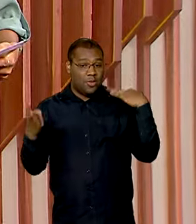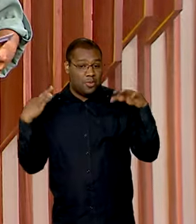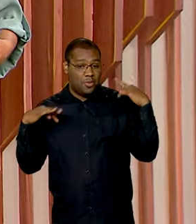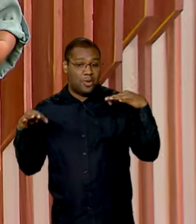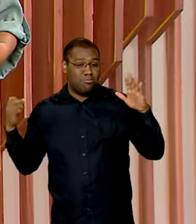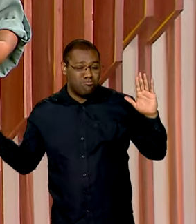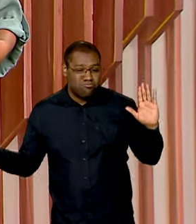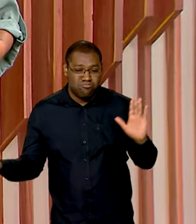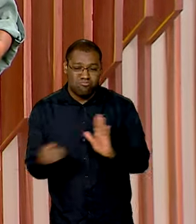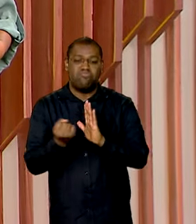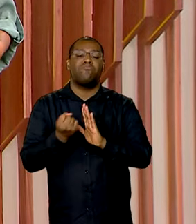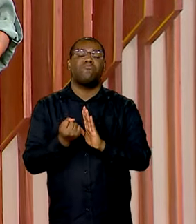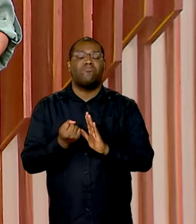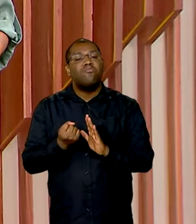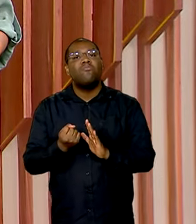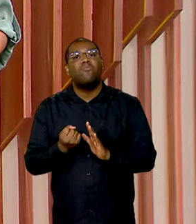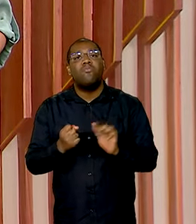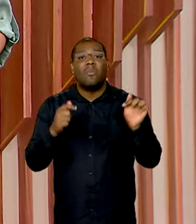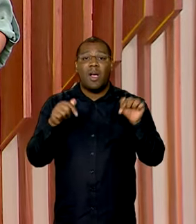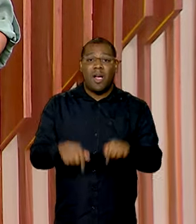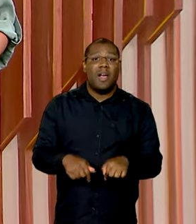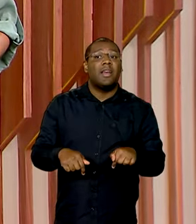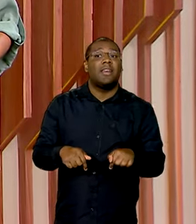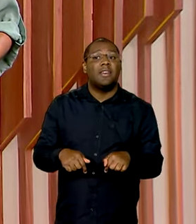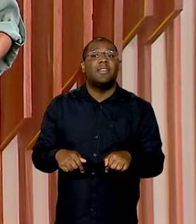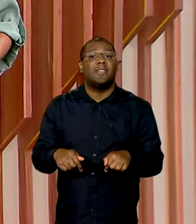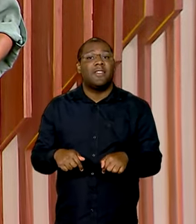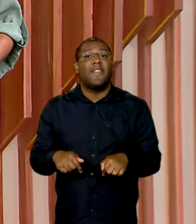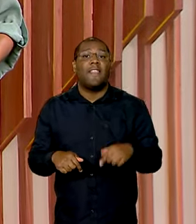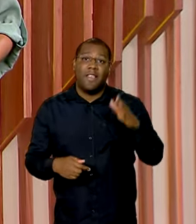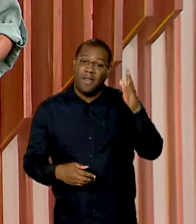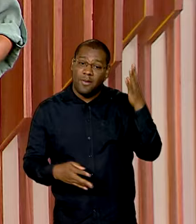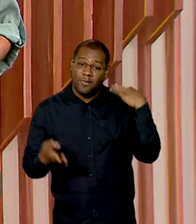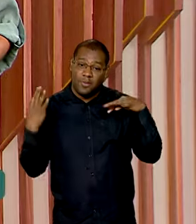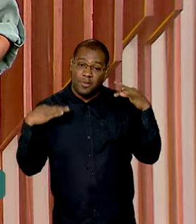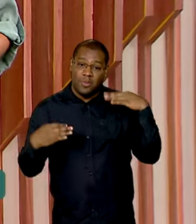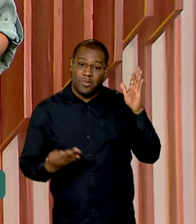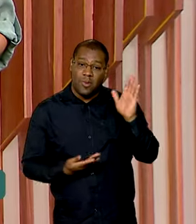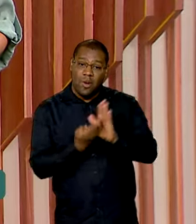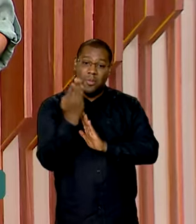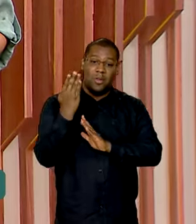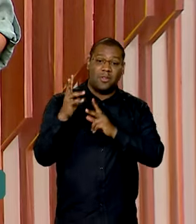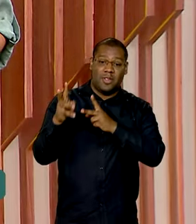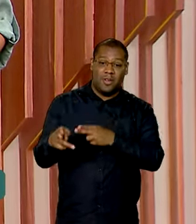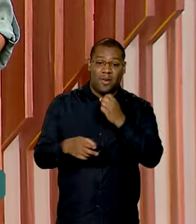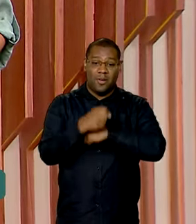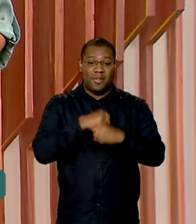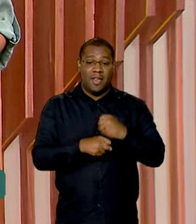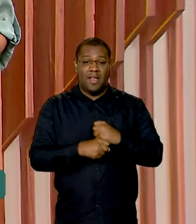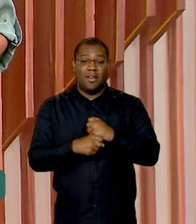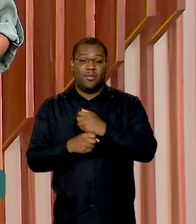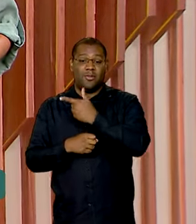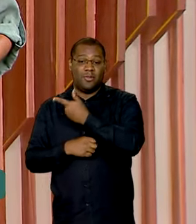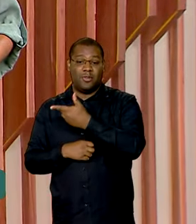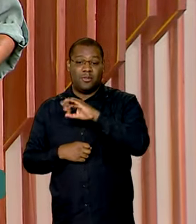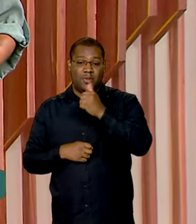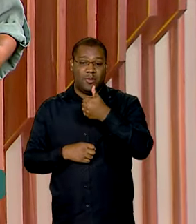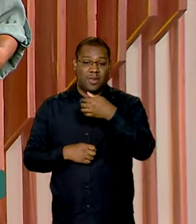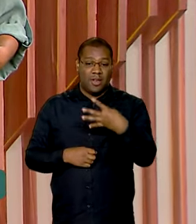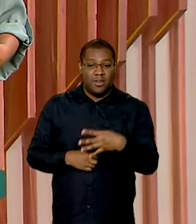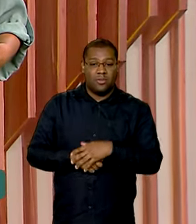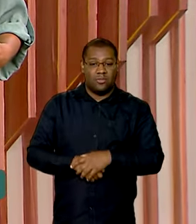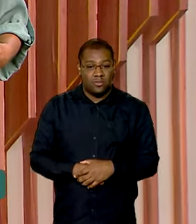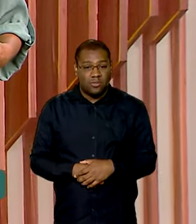recorde. O setor registrou o maior volume de receitas dos últimos 10 anos, ultrapassando 162